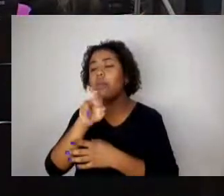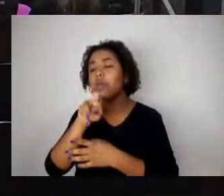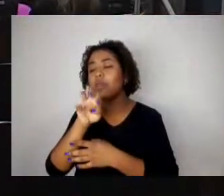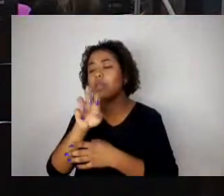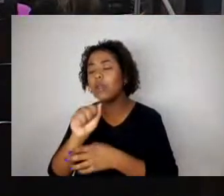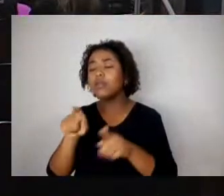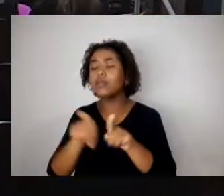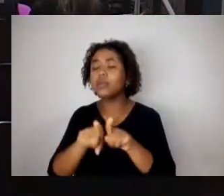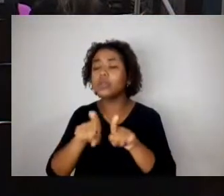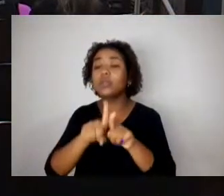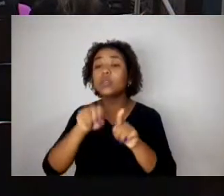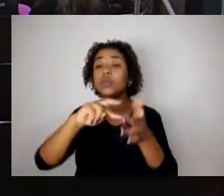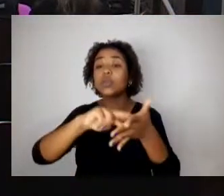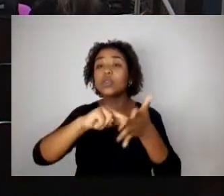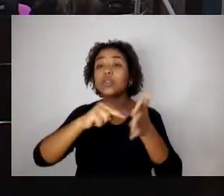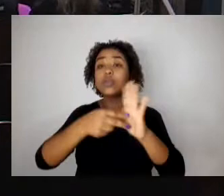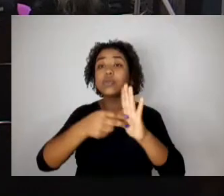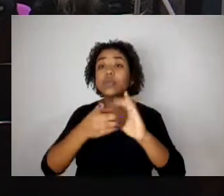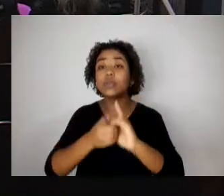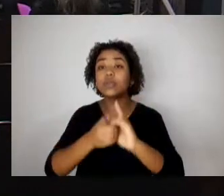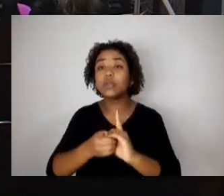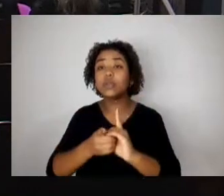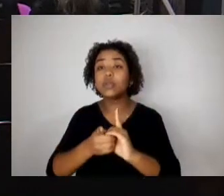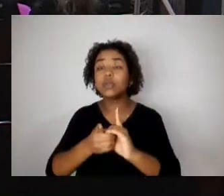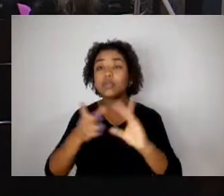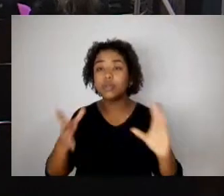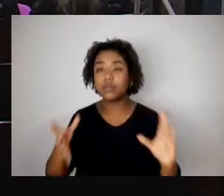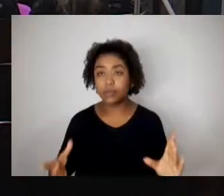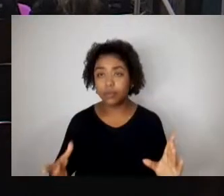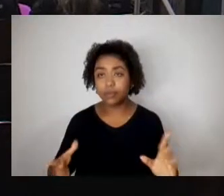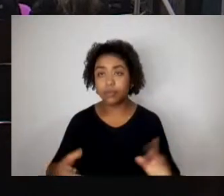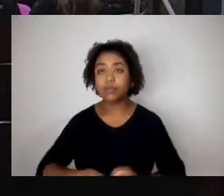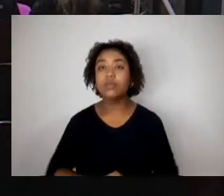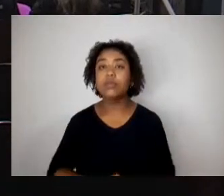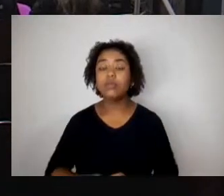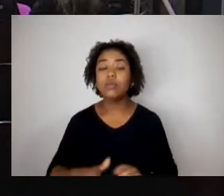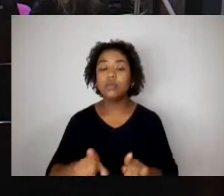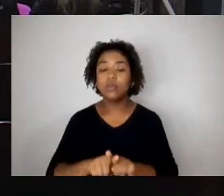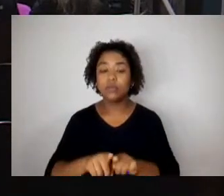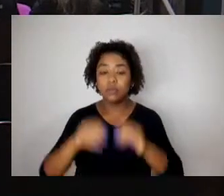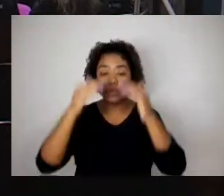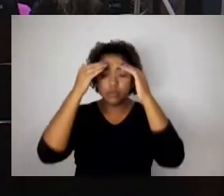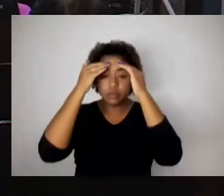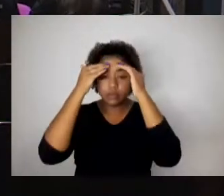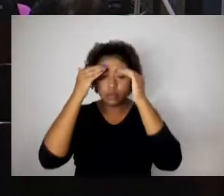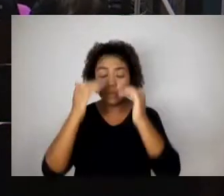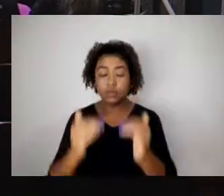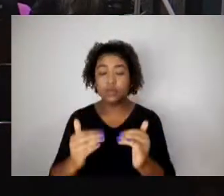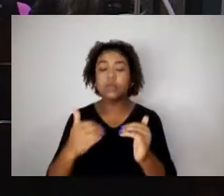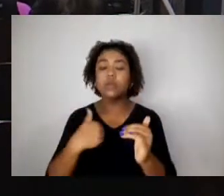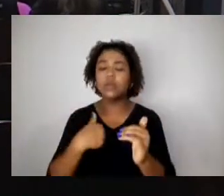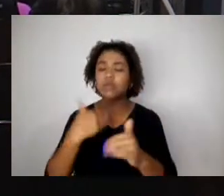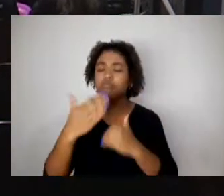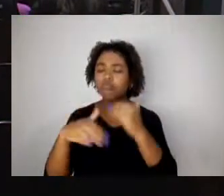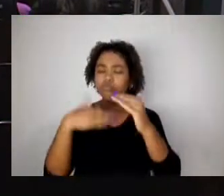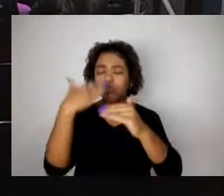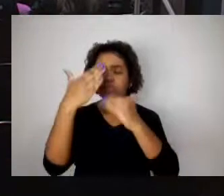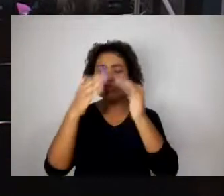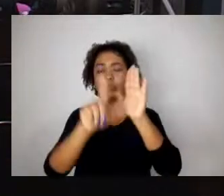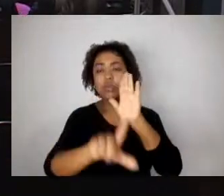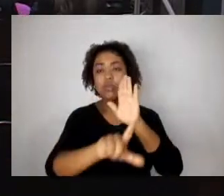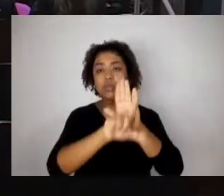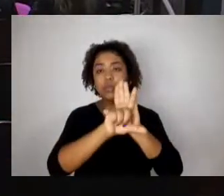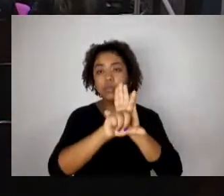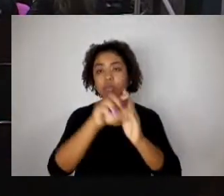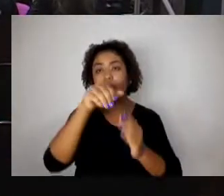Eu respeitei também o processo legislativo, embora o meu posicionamento também é contrário, mas a votação é legítima, o